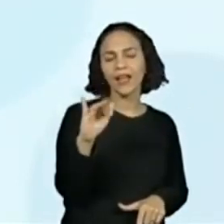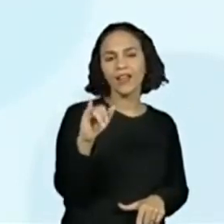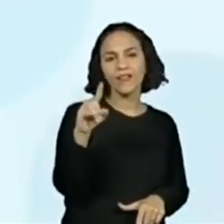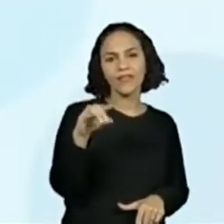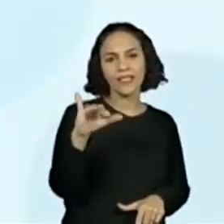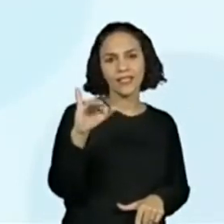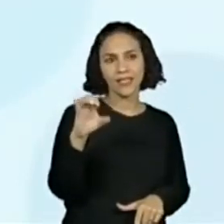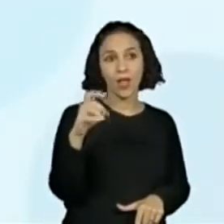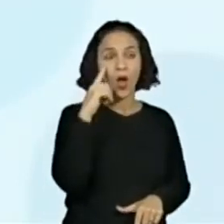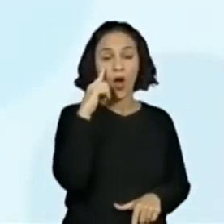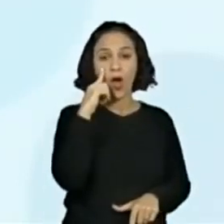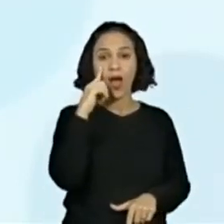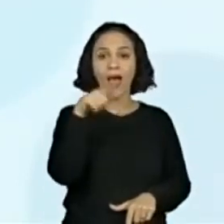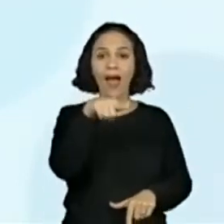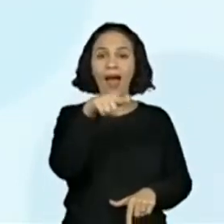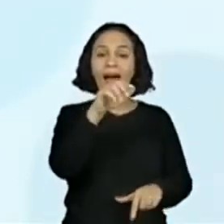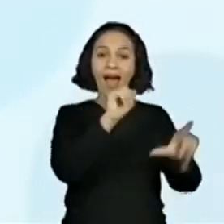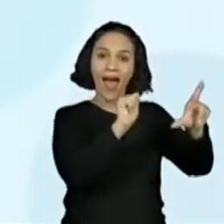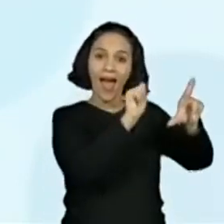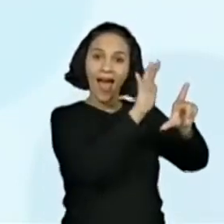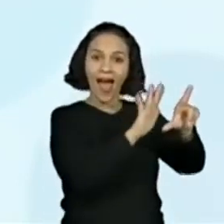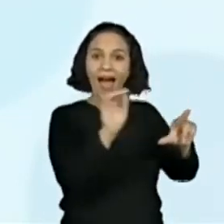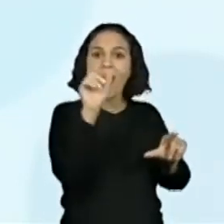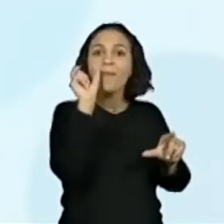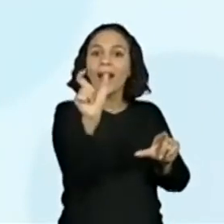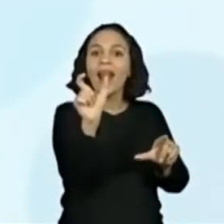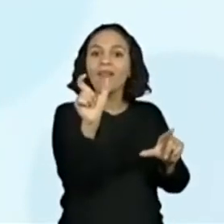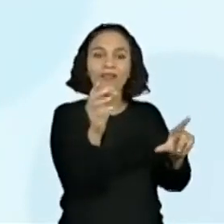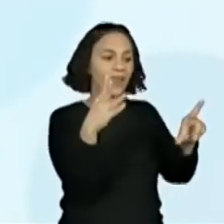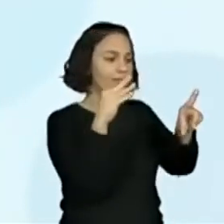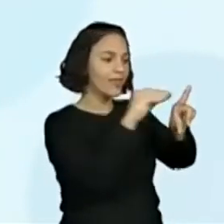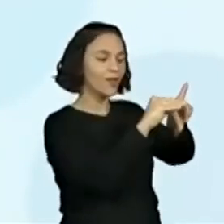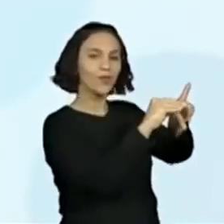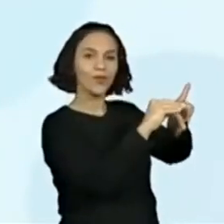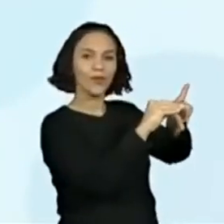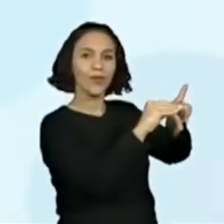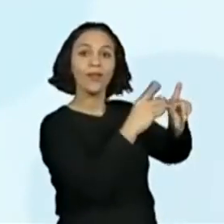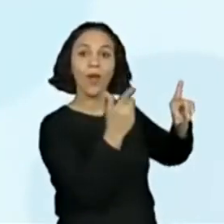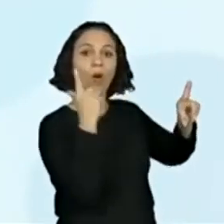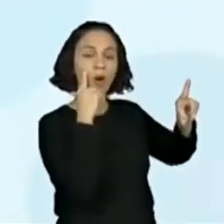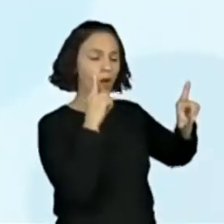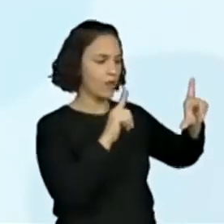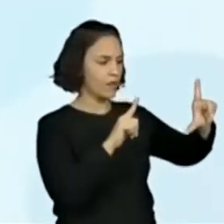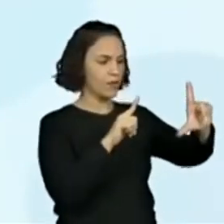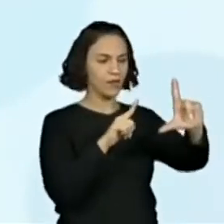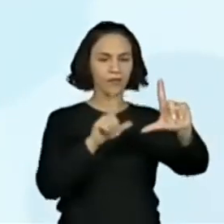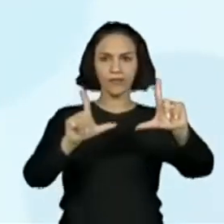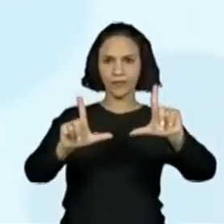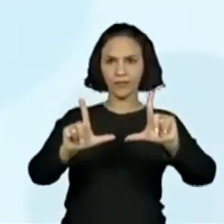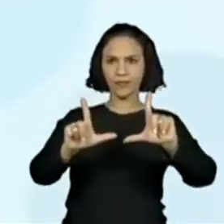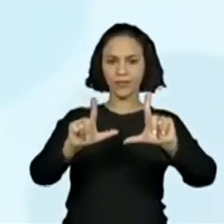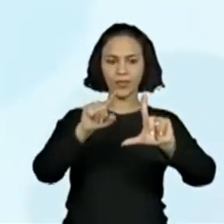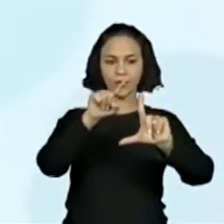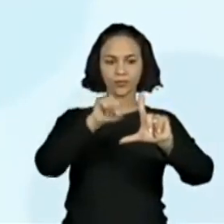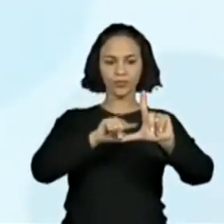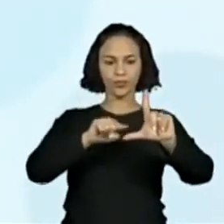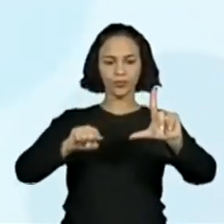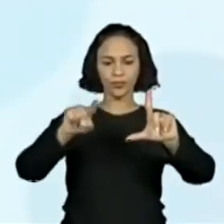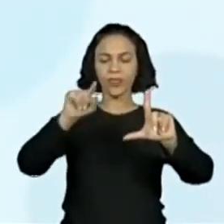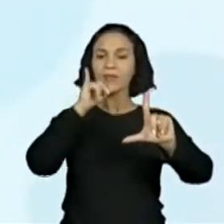coloquei a área dentro, certo? Então, a área é interno, né? Digamos